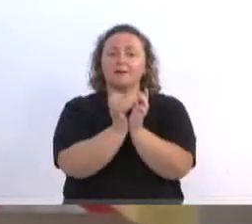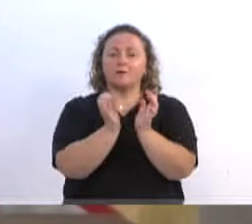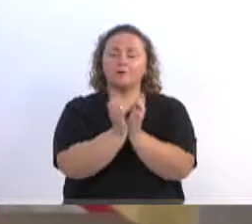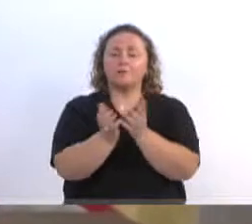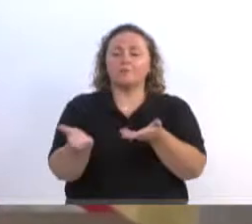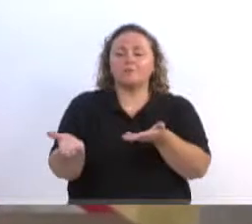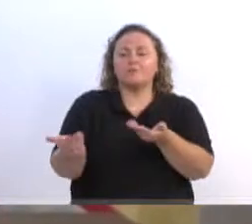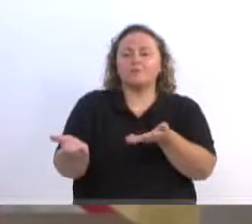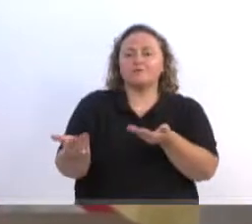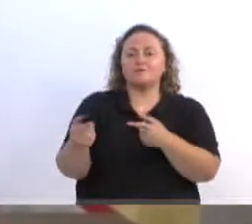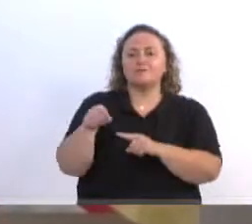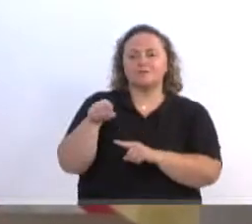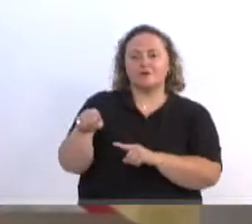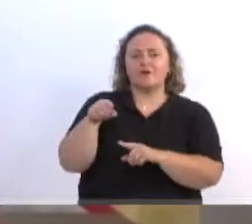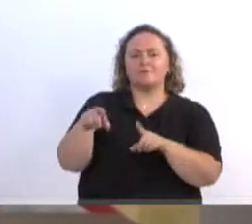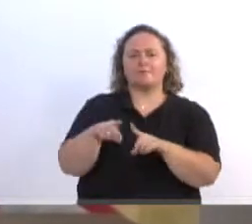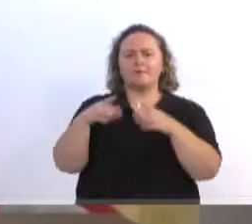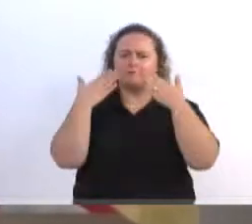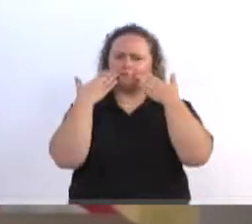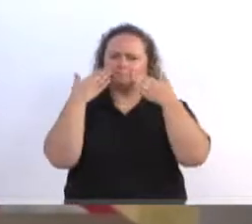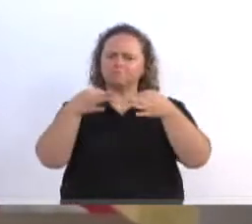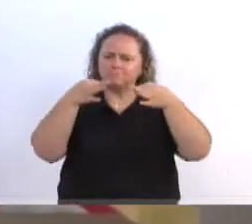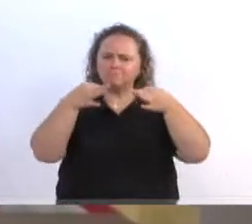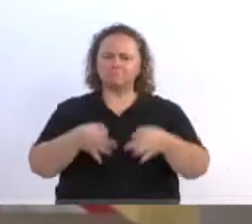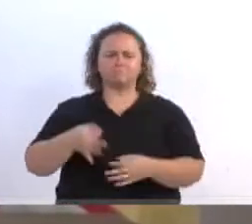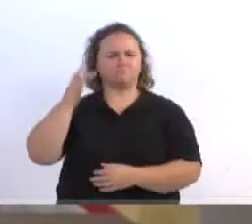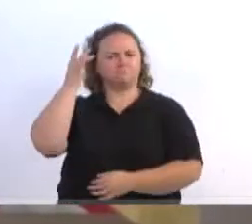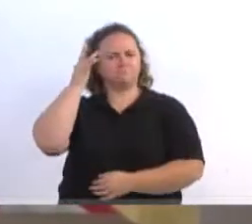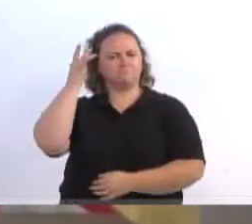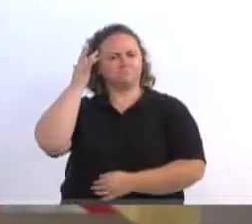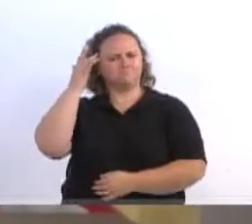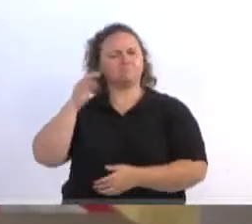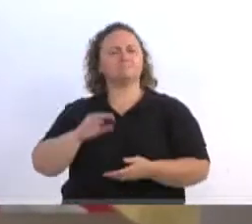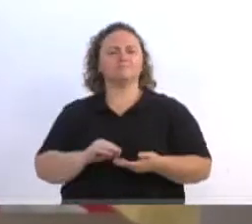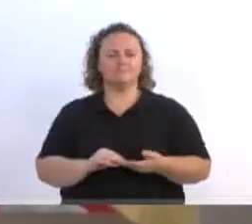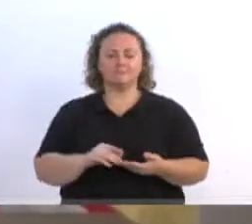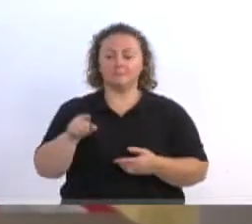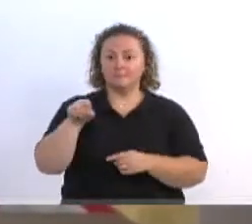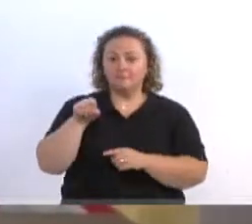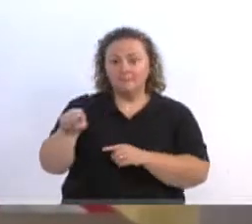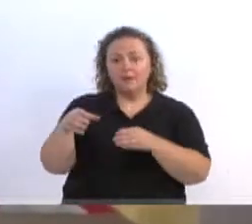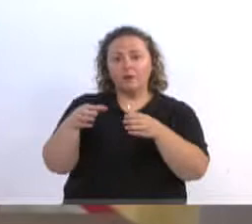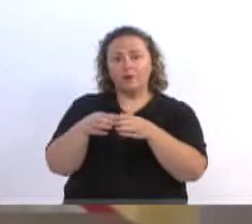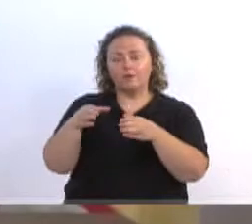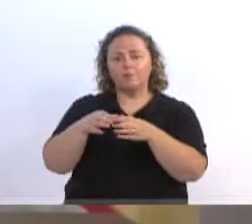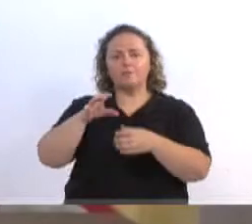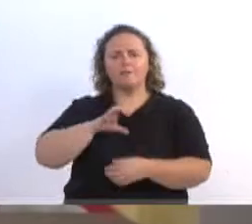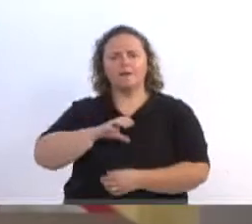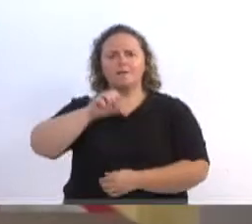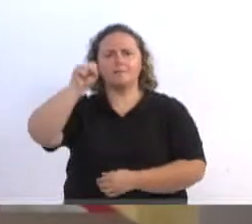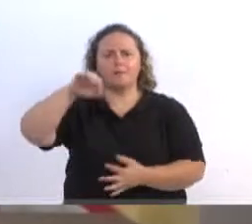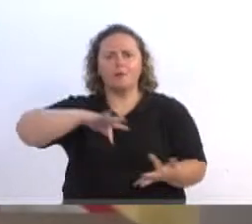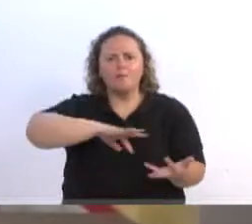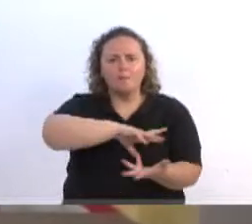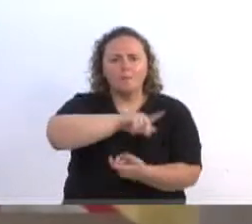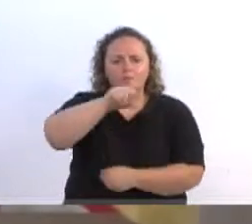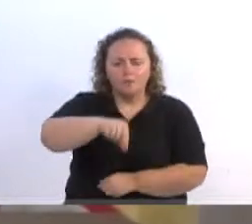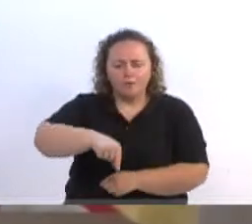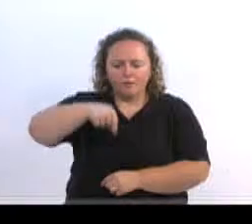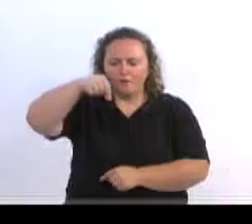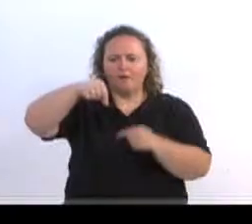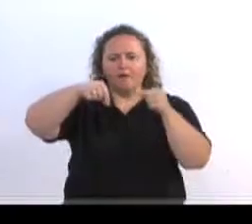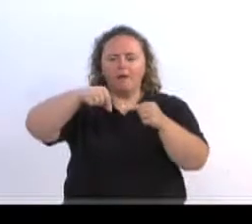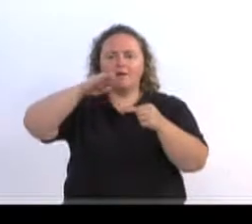jovem, mas que demonstrou uma maturidade como poucos. Eles ficaram em primeiro lugar do mundo, ganharam o